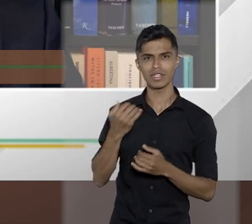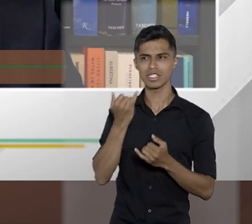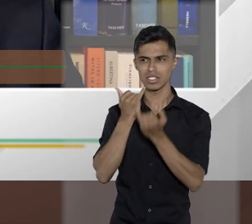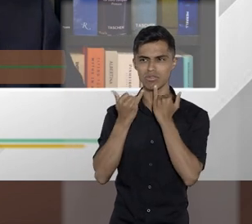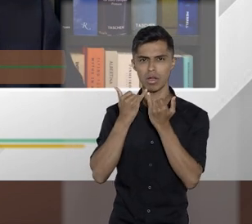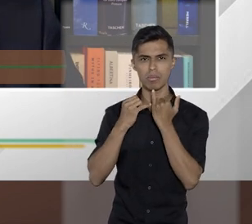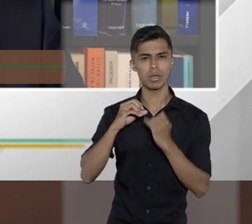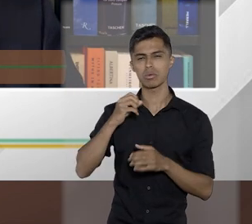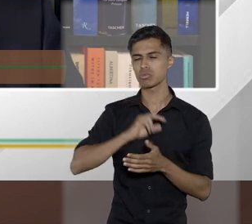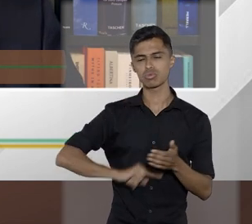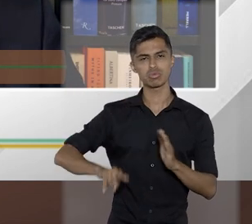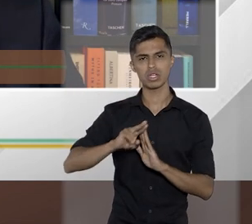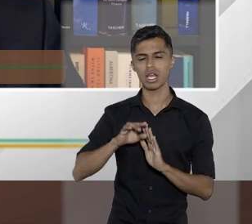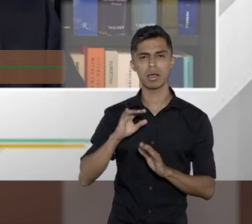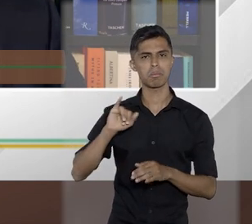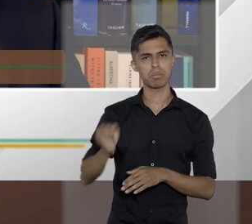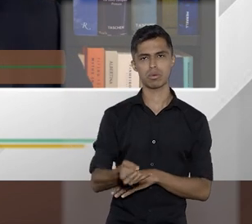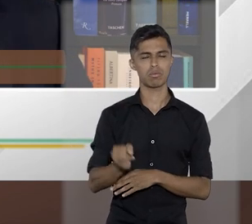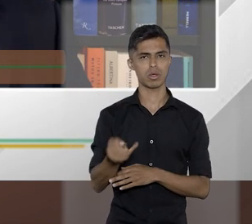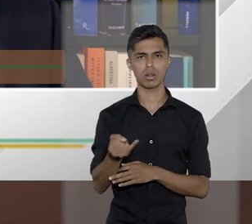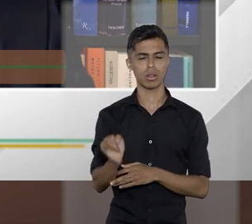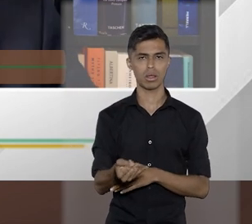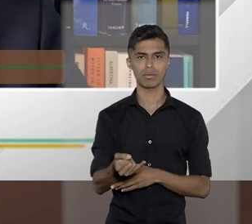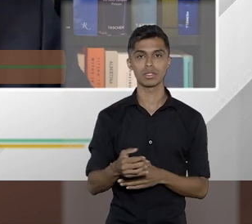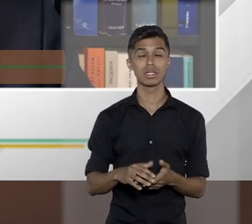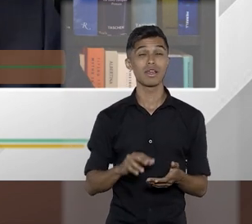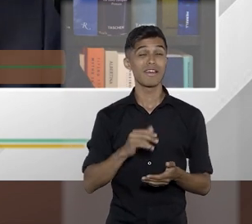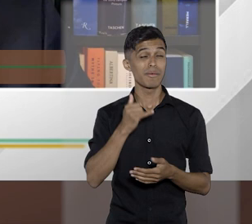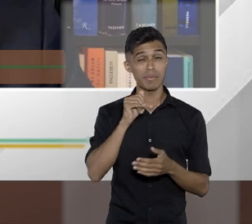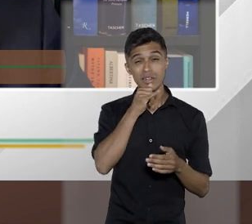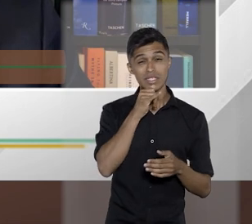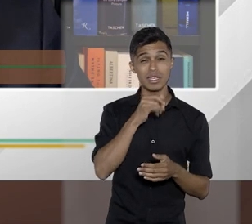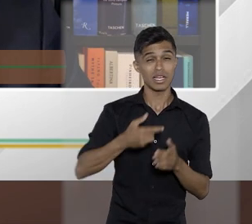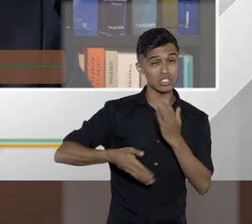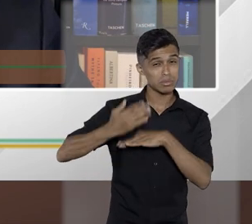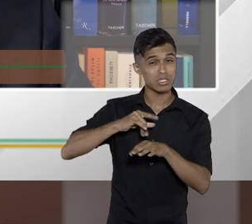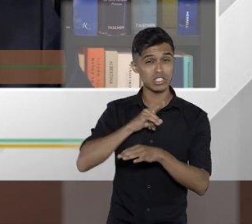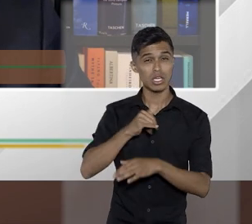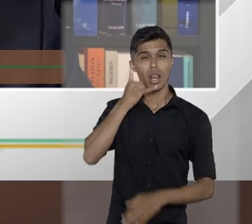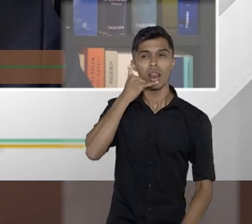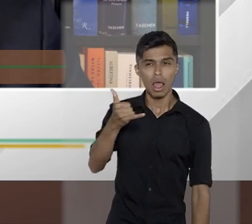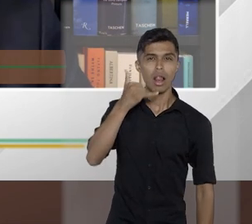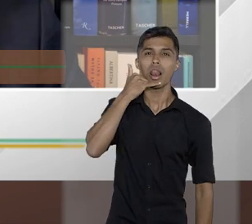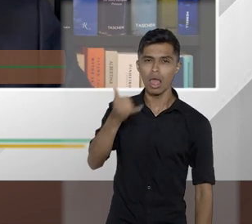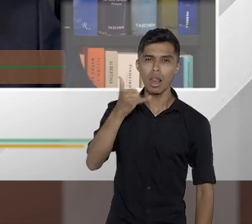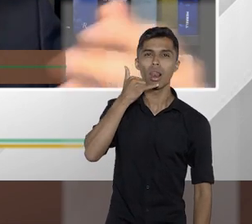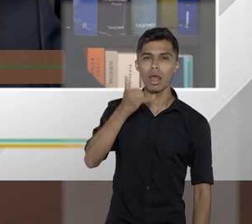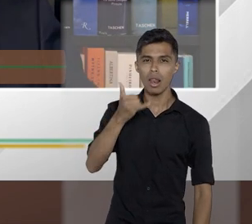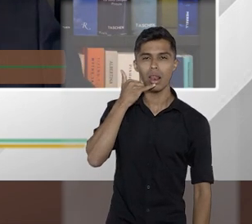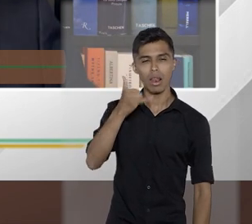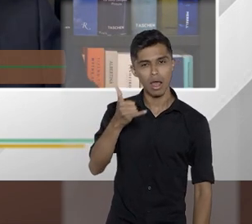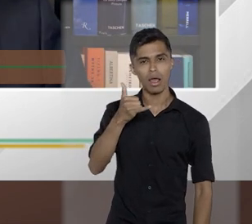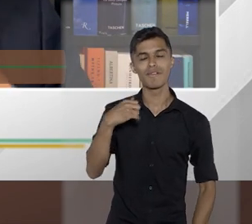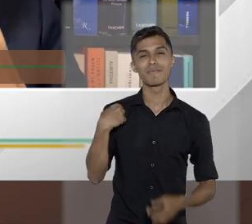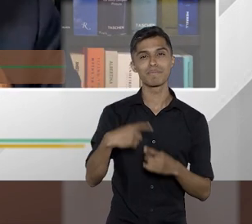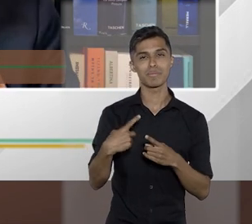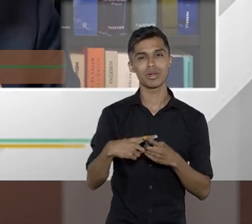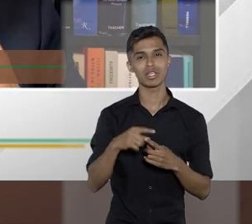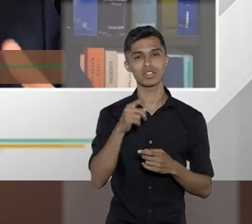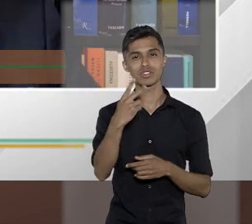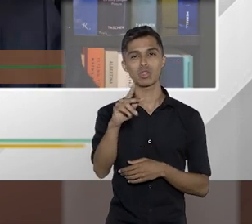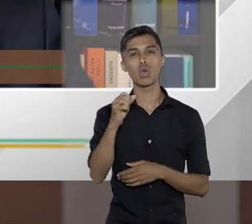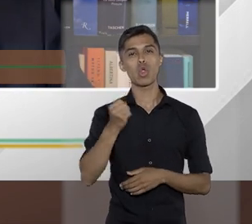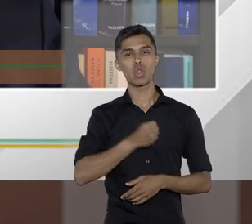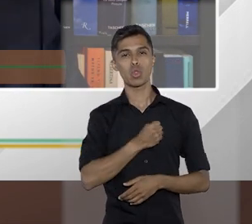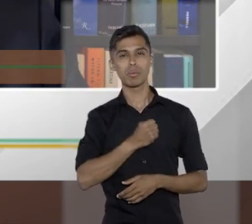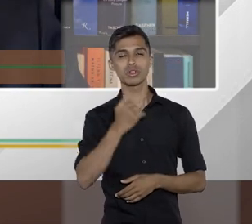quantas e quantas ligações Fátima você recebeu quantas e quantas ligações Tiago você recebeu e Elton porque você deu